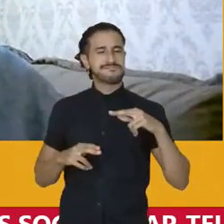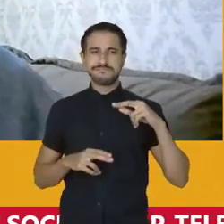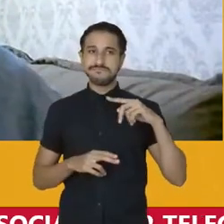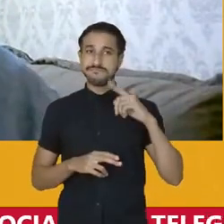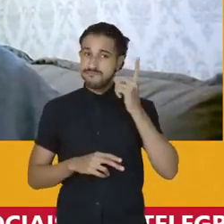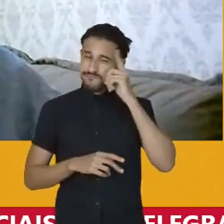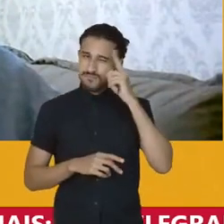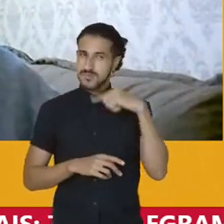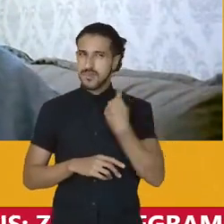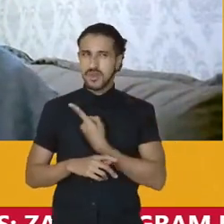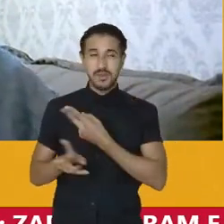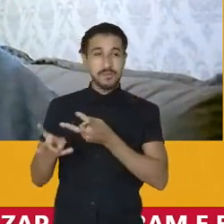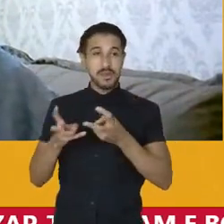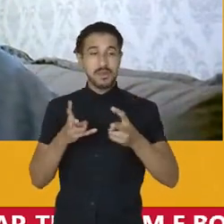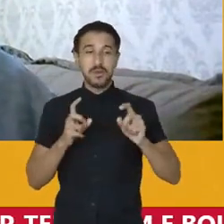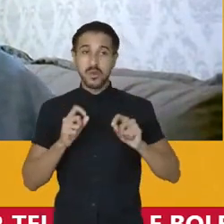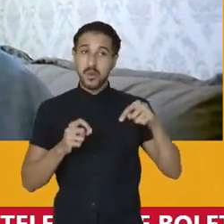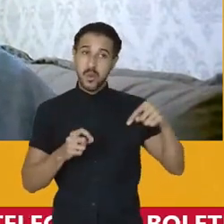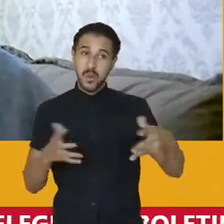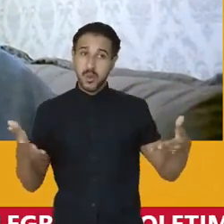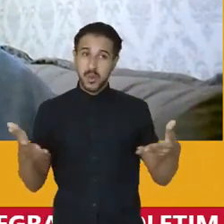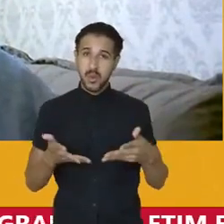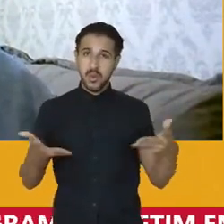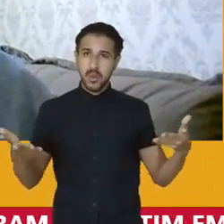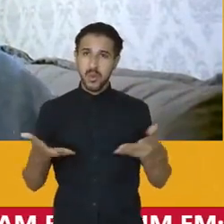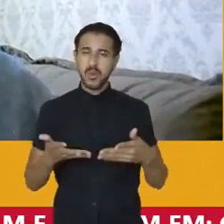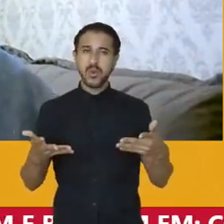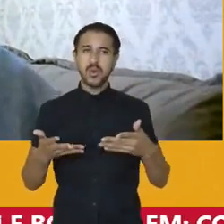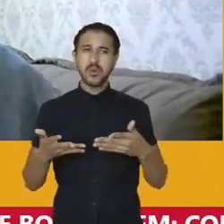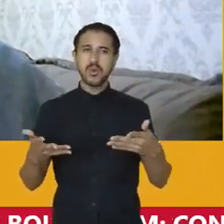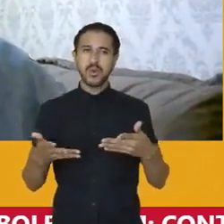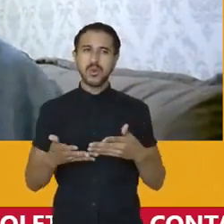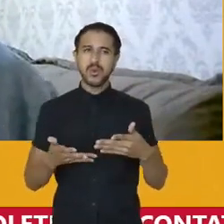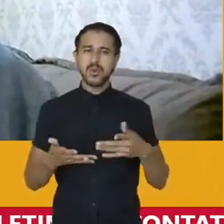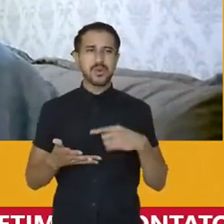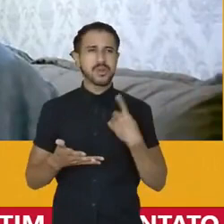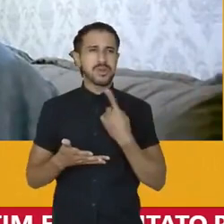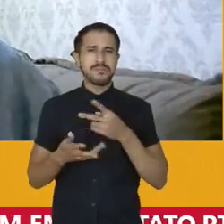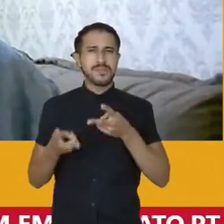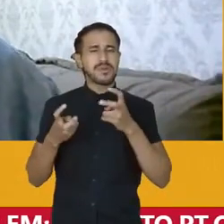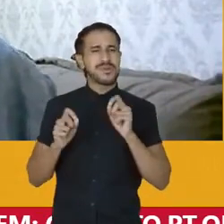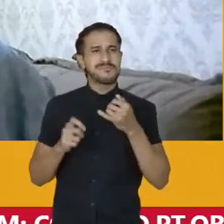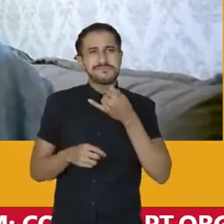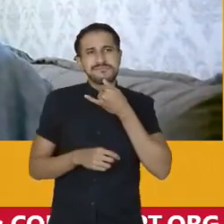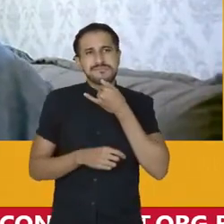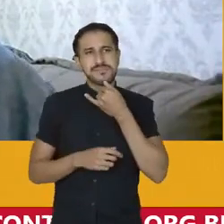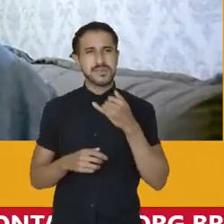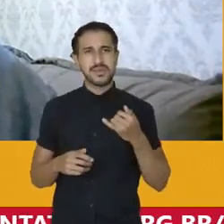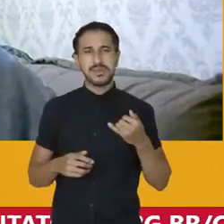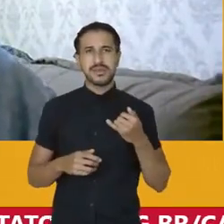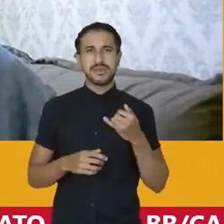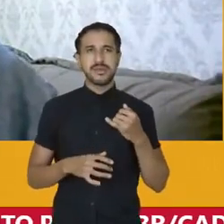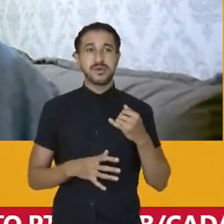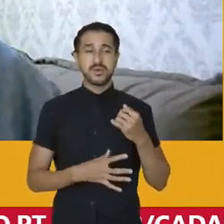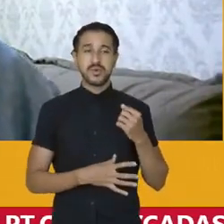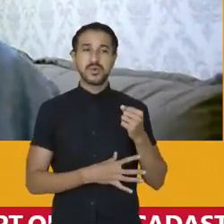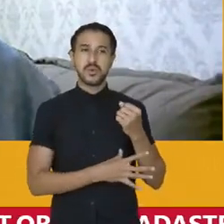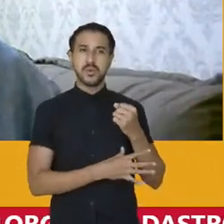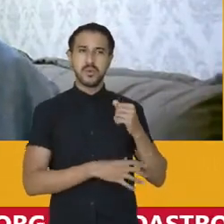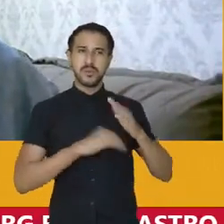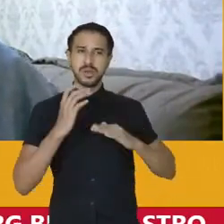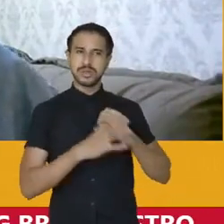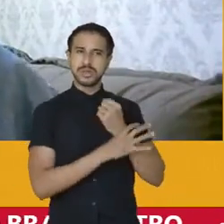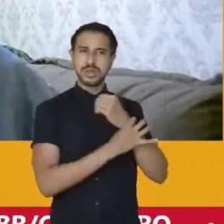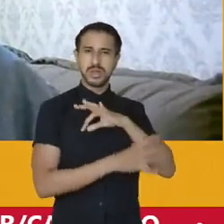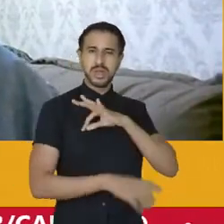Nós verificamos que hoje, Verônica e Vinícius, infelizmente, um segurança de shopping, quando vê